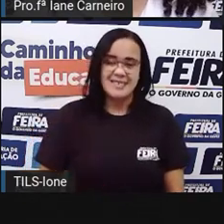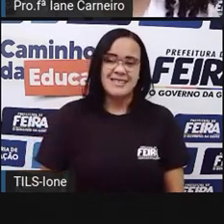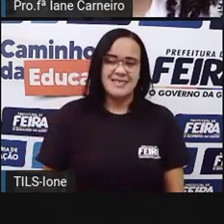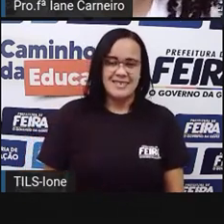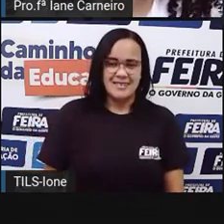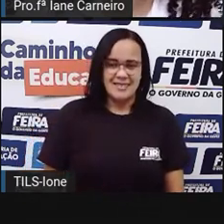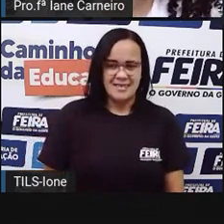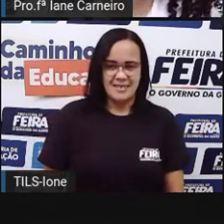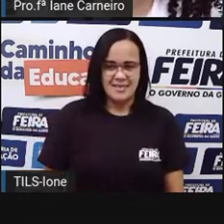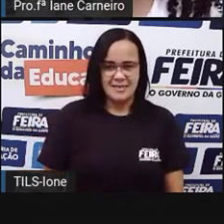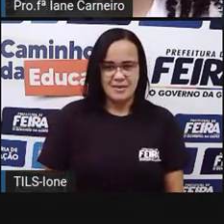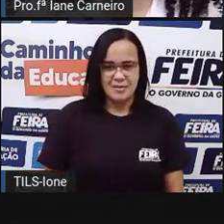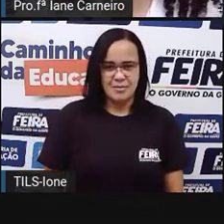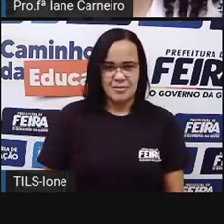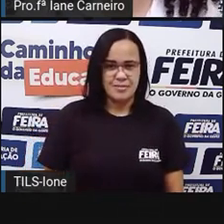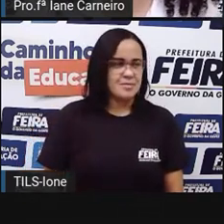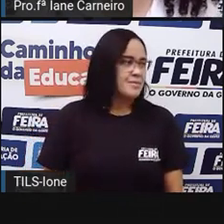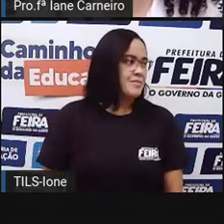Deixa eu apagar aqui esse.